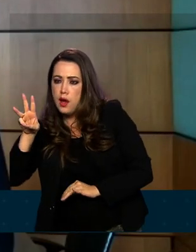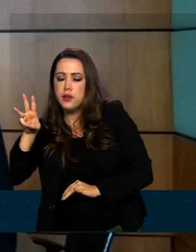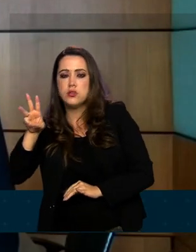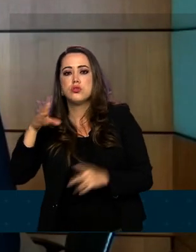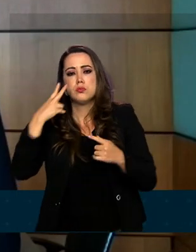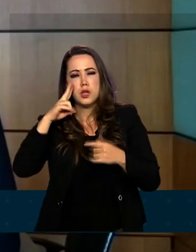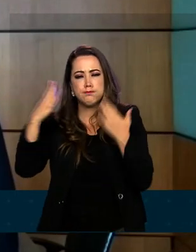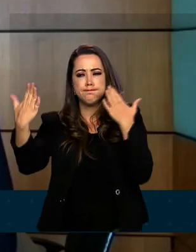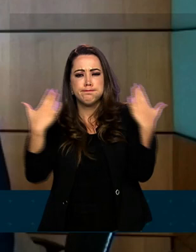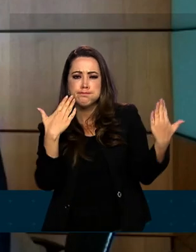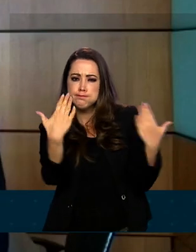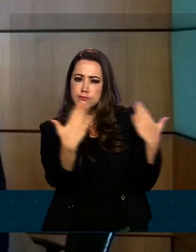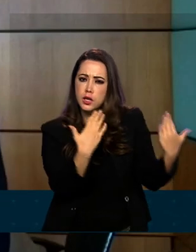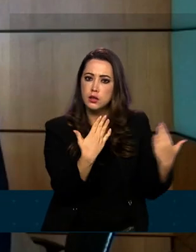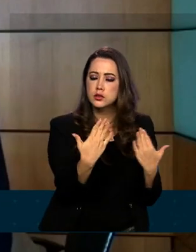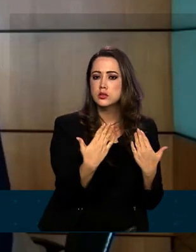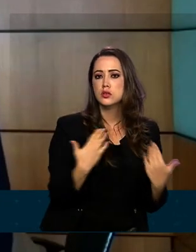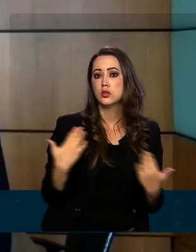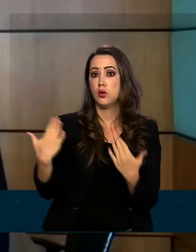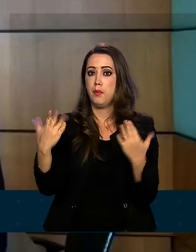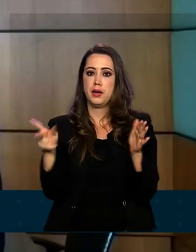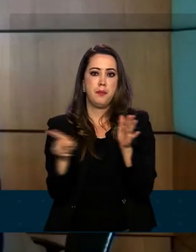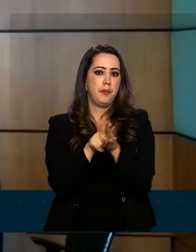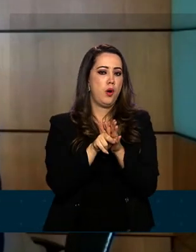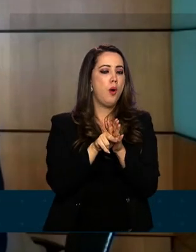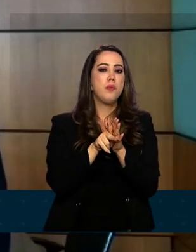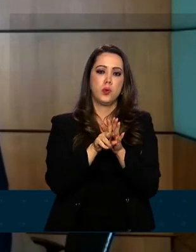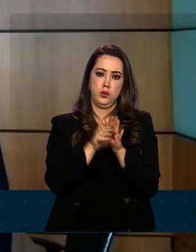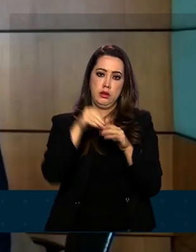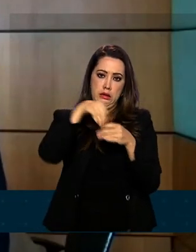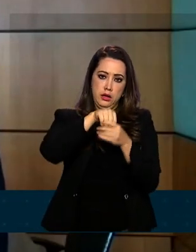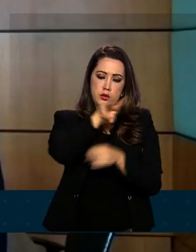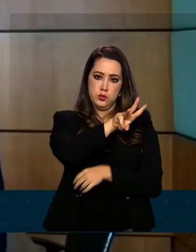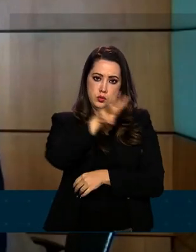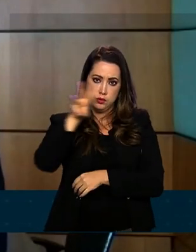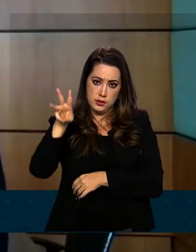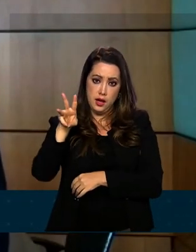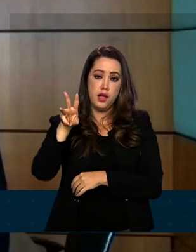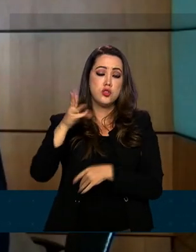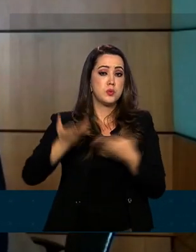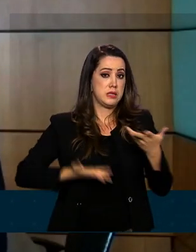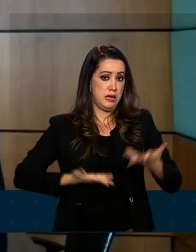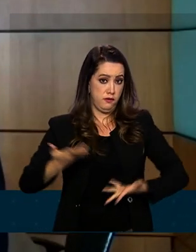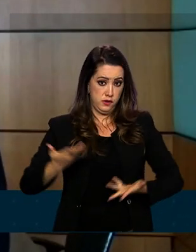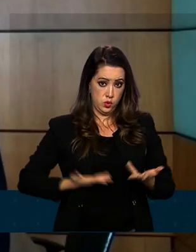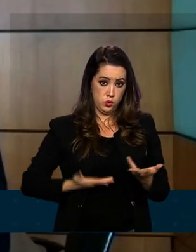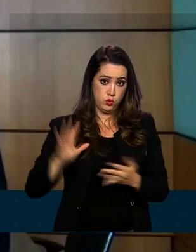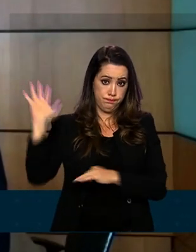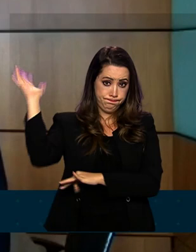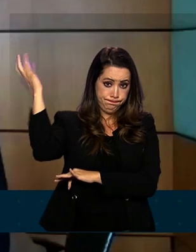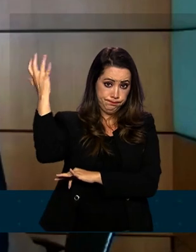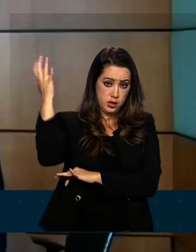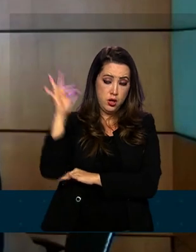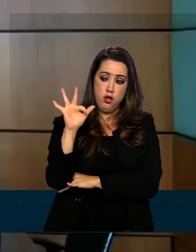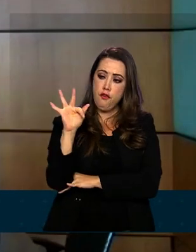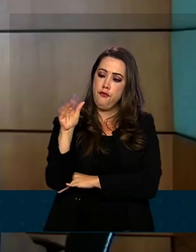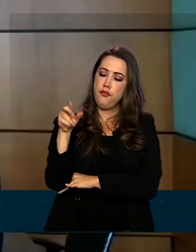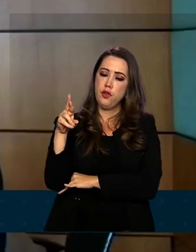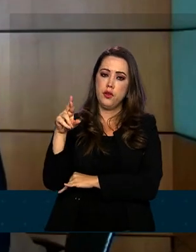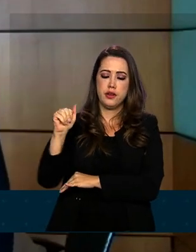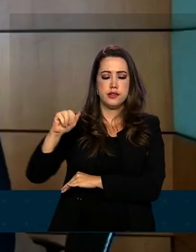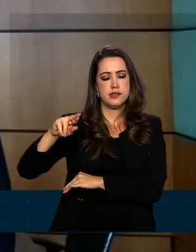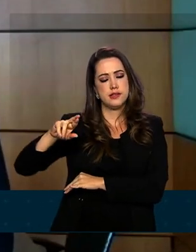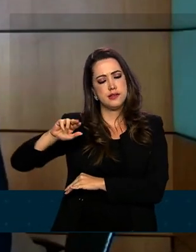é uma análise eletrônica, que o Serviço Florestal Brasileiro contratou e está fazendo uma plataforma